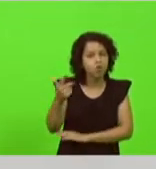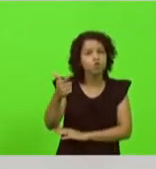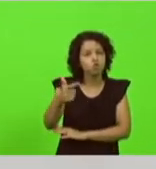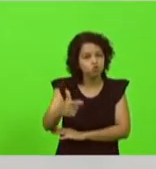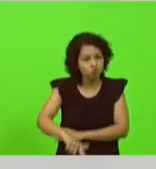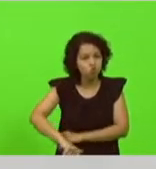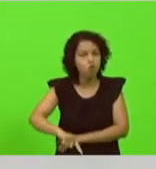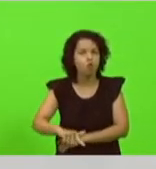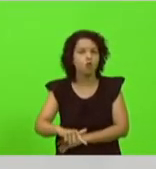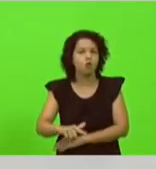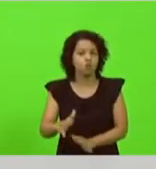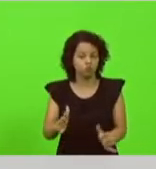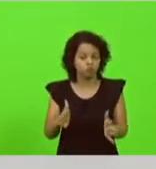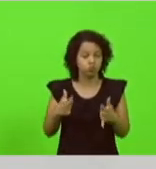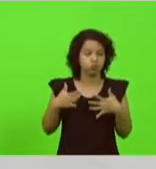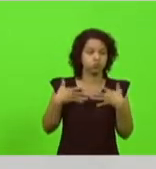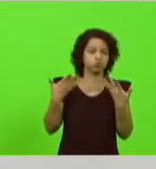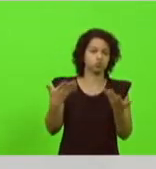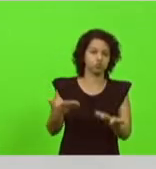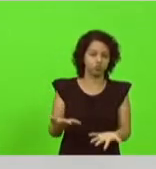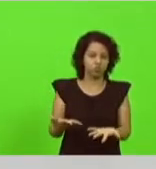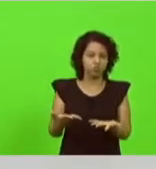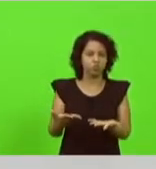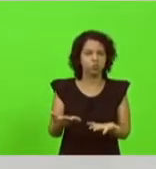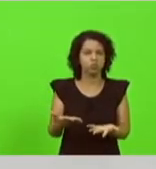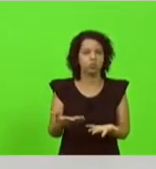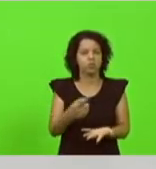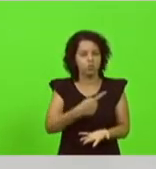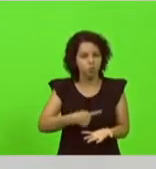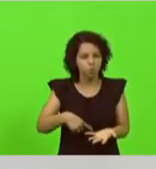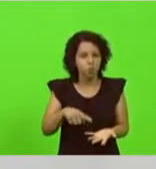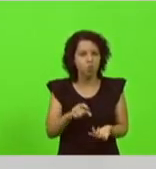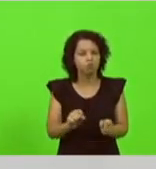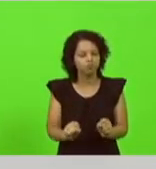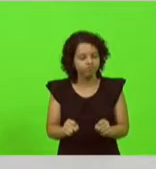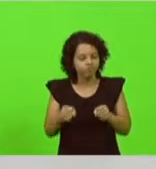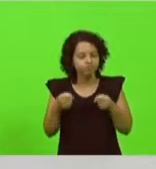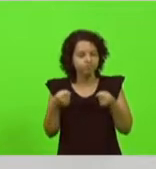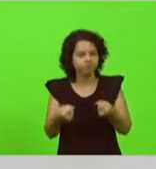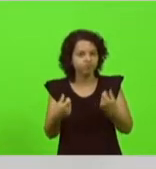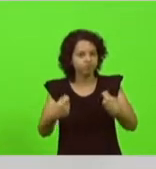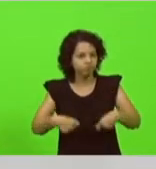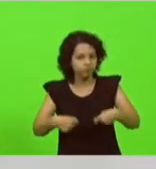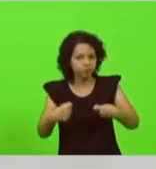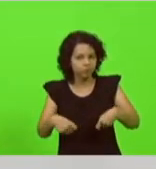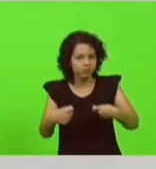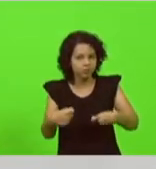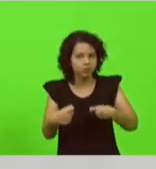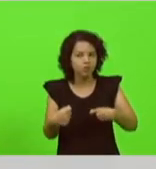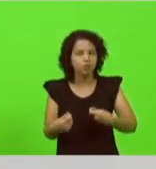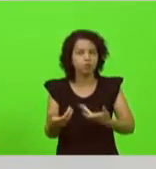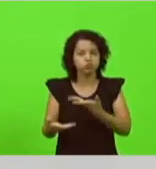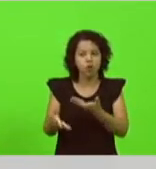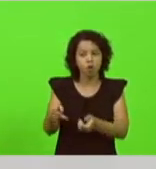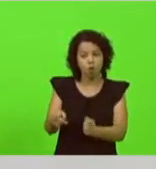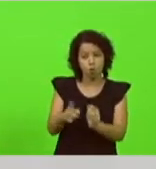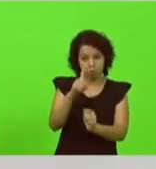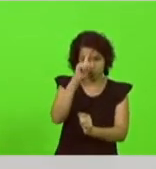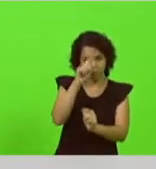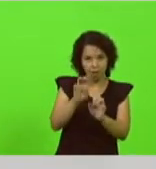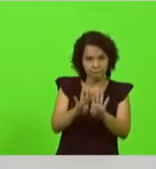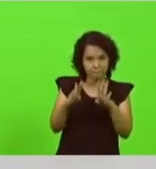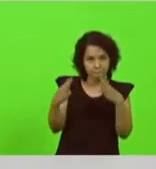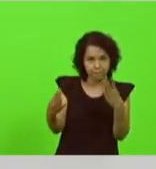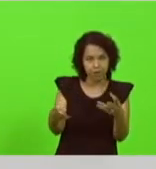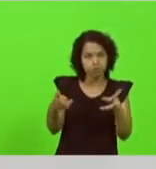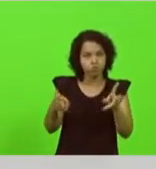assustam e não medirei esforço para garantir que o hospital continue aberto para atender a nossa população com